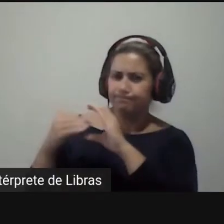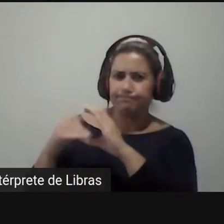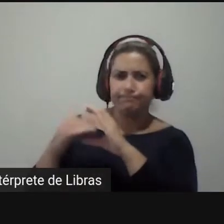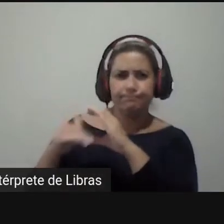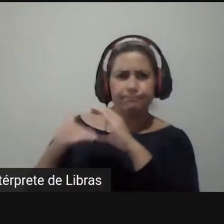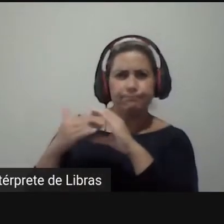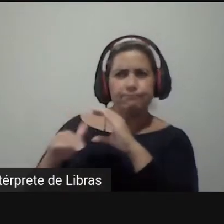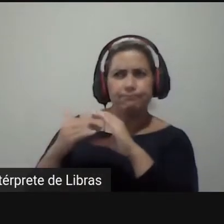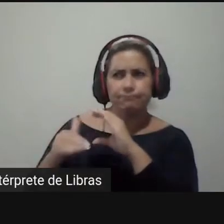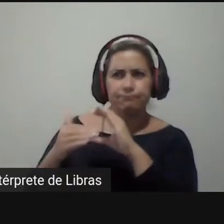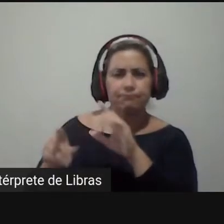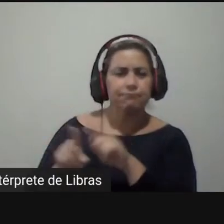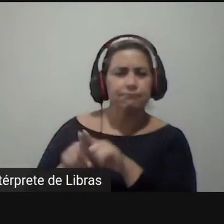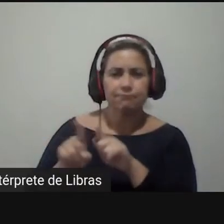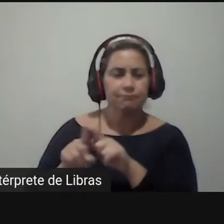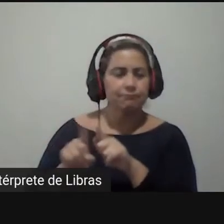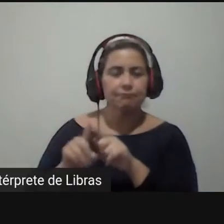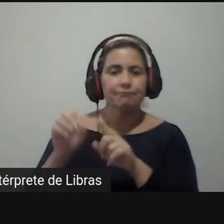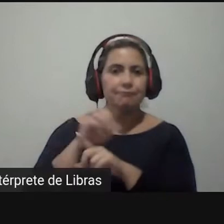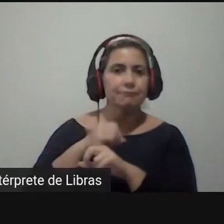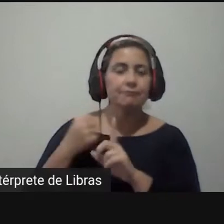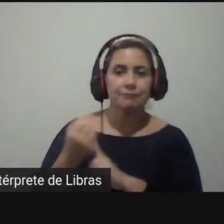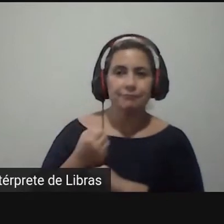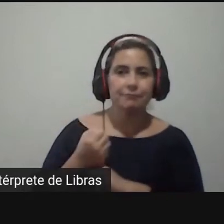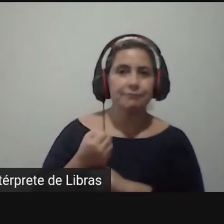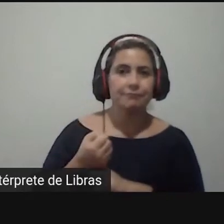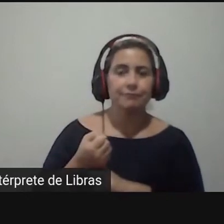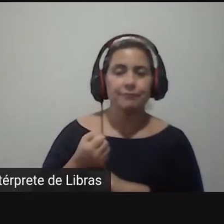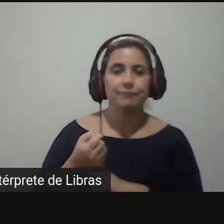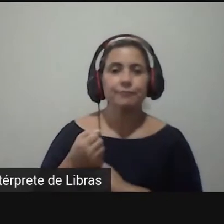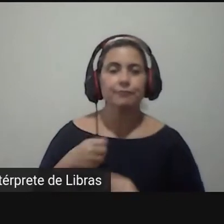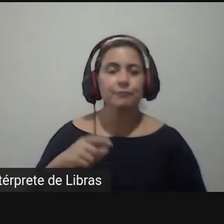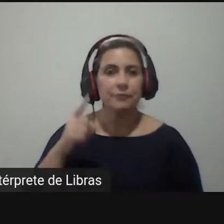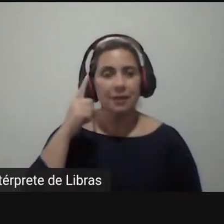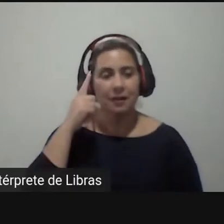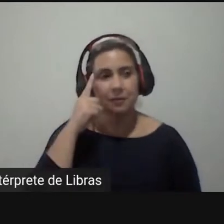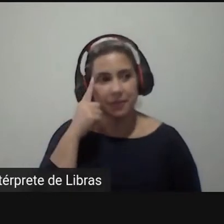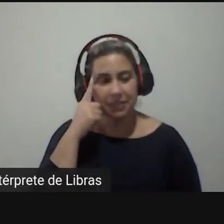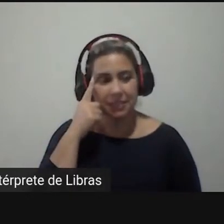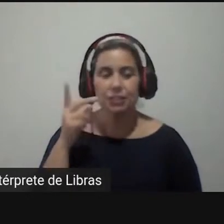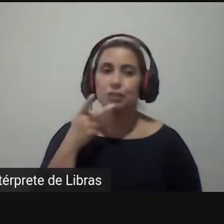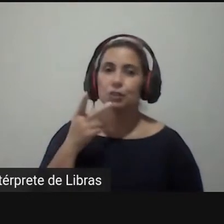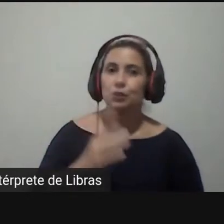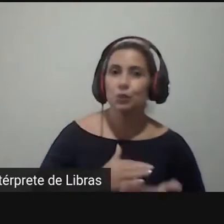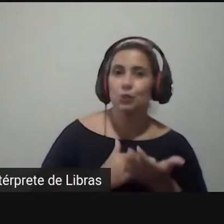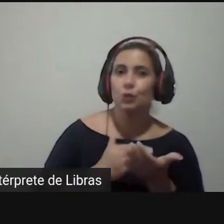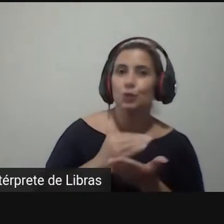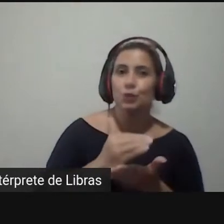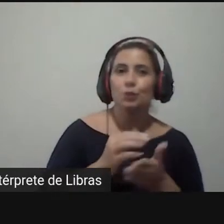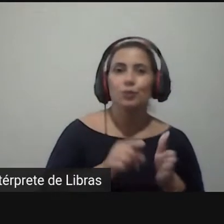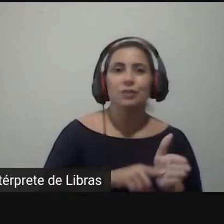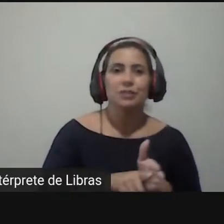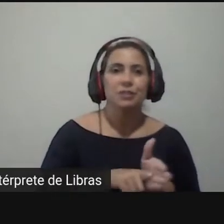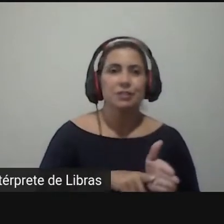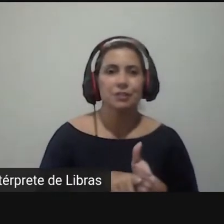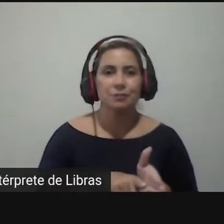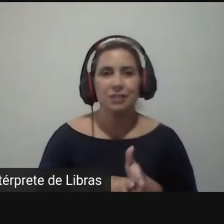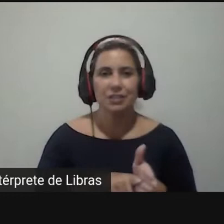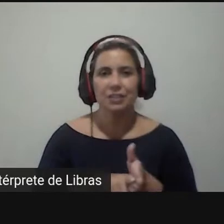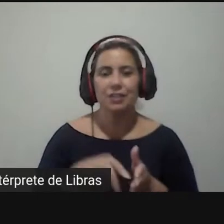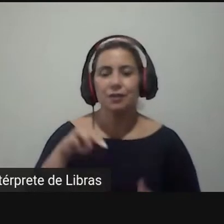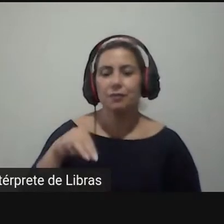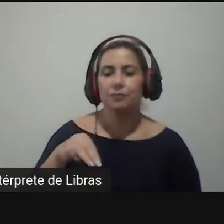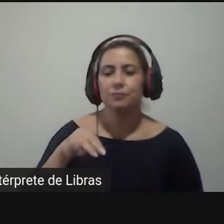sociais que são legítimas eu penso que inclusive eu comecei a fazer uma análise por micro temas